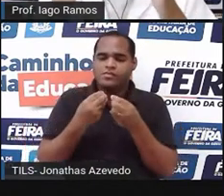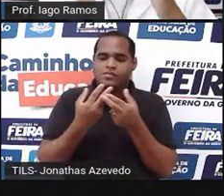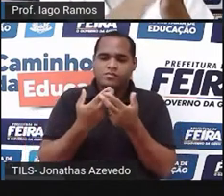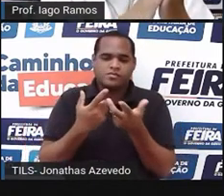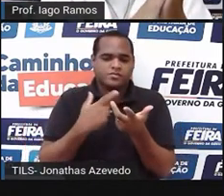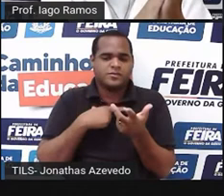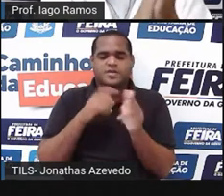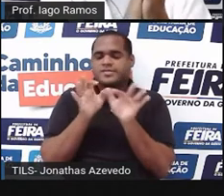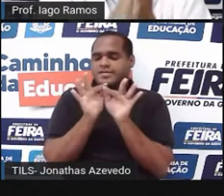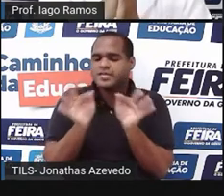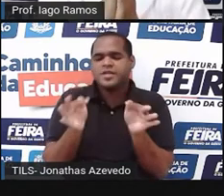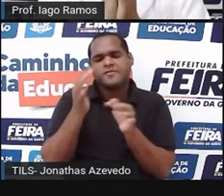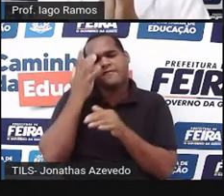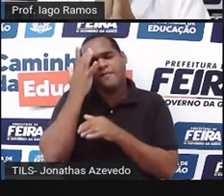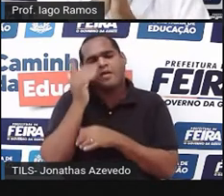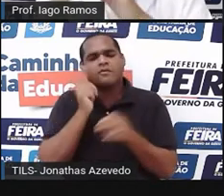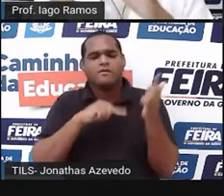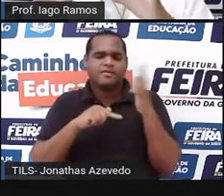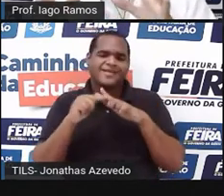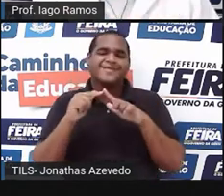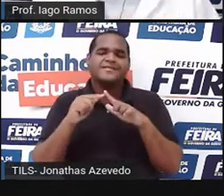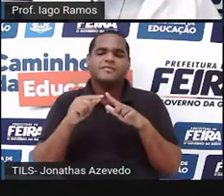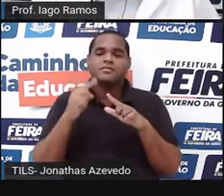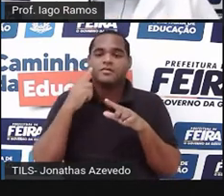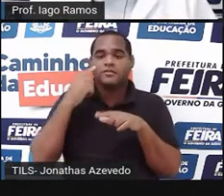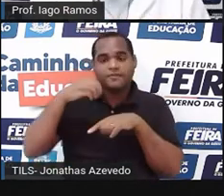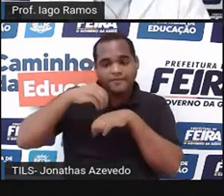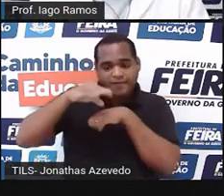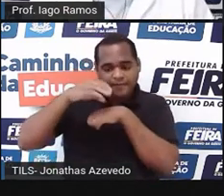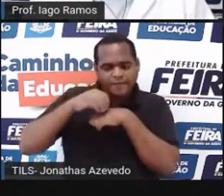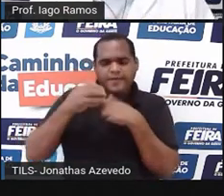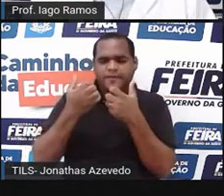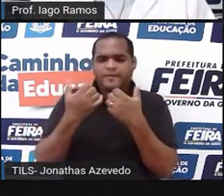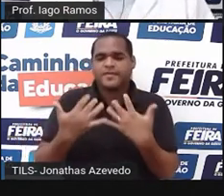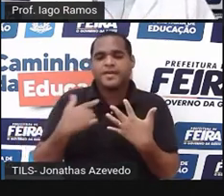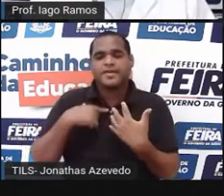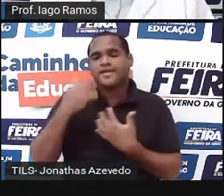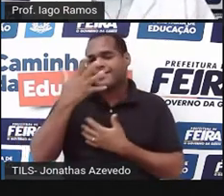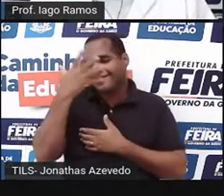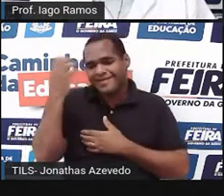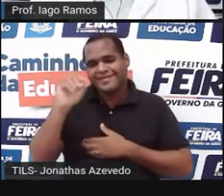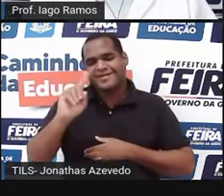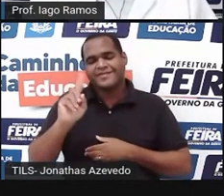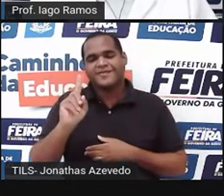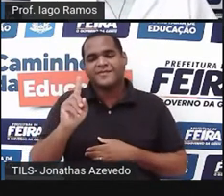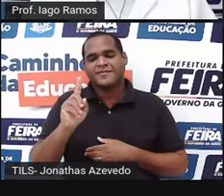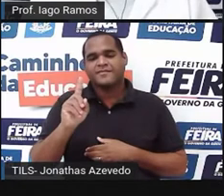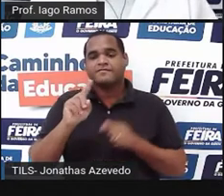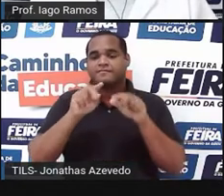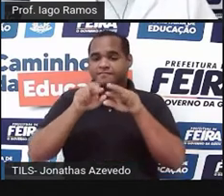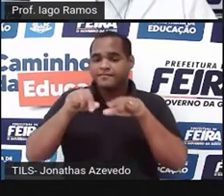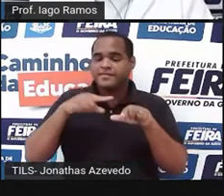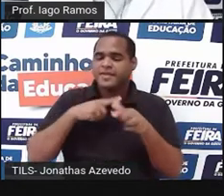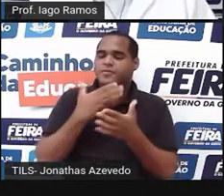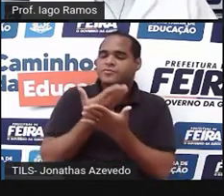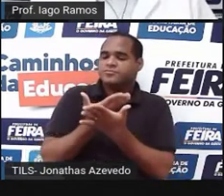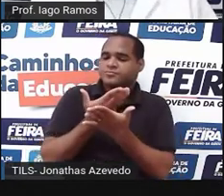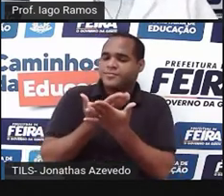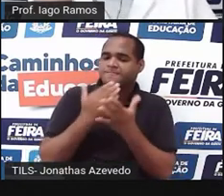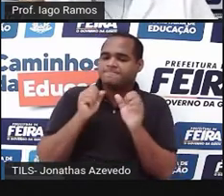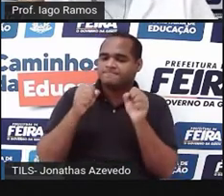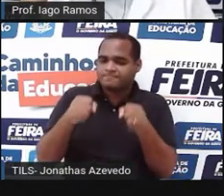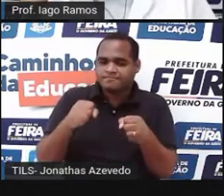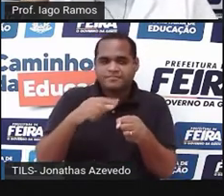simples e fácil, tá? E através desse esquemazinho, a gente não esquece as coisas que a gente estudou. Está aqui um